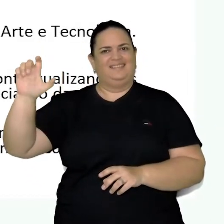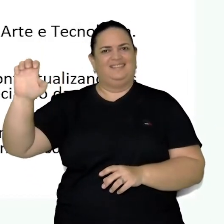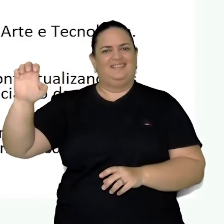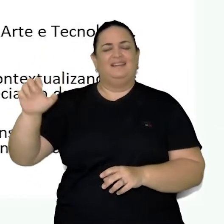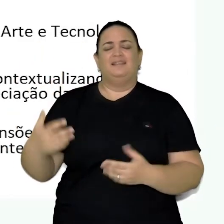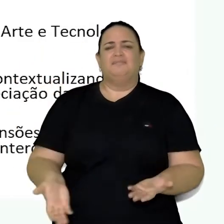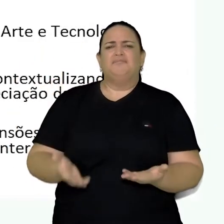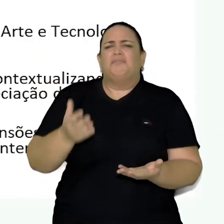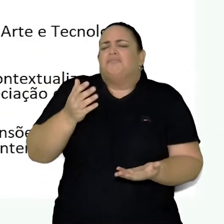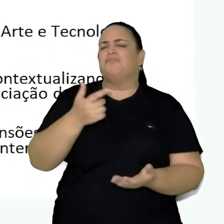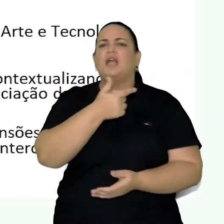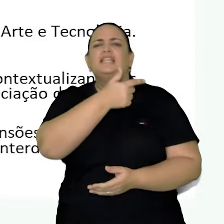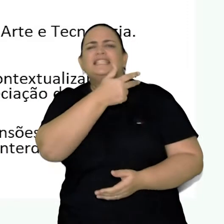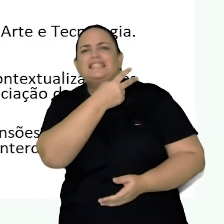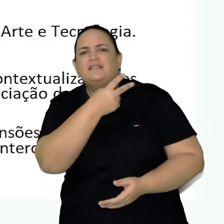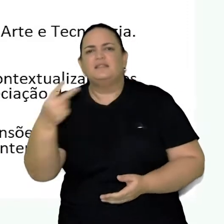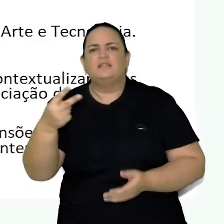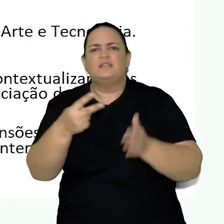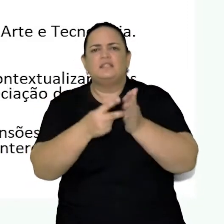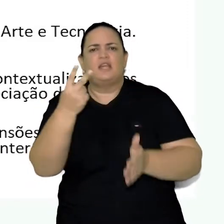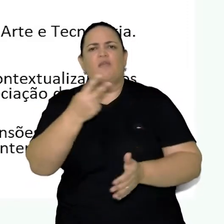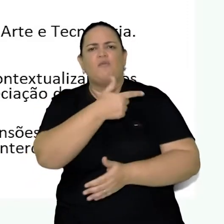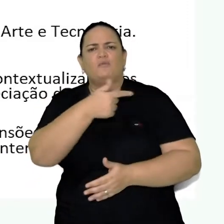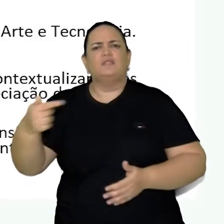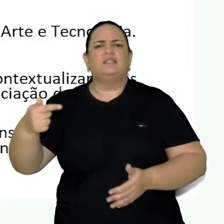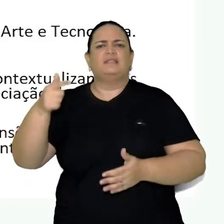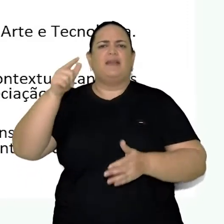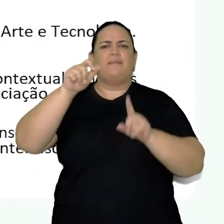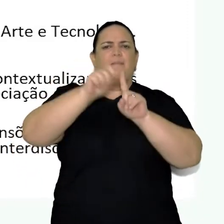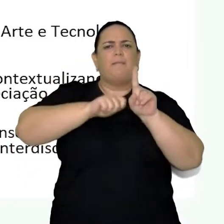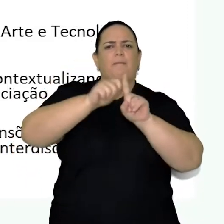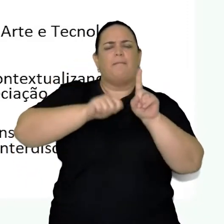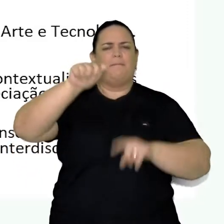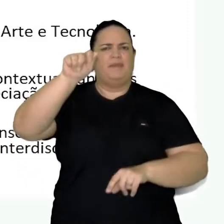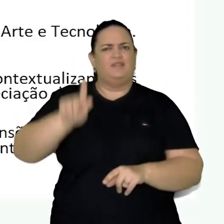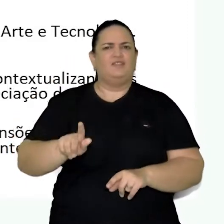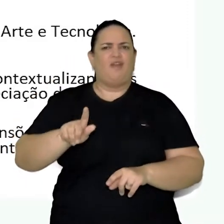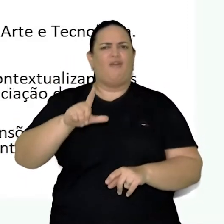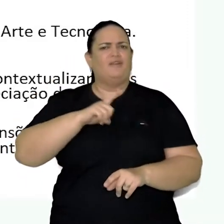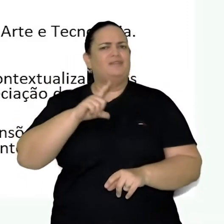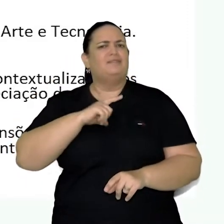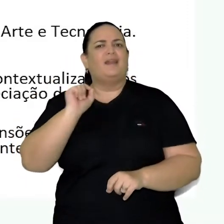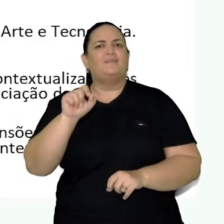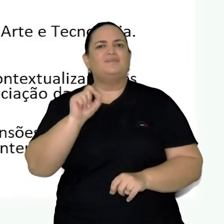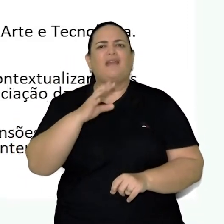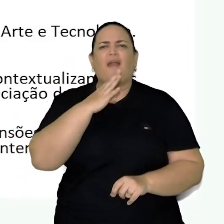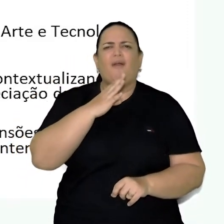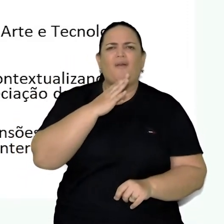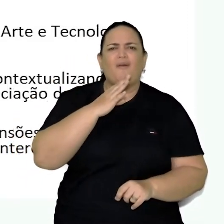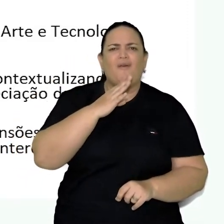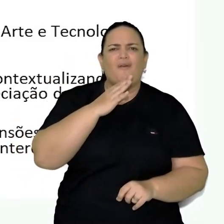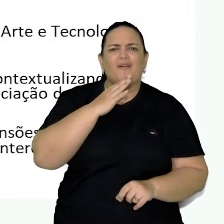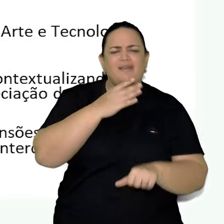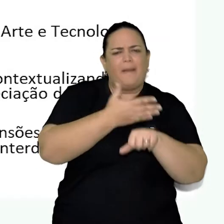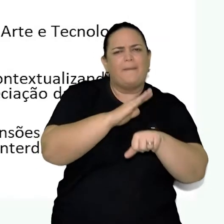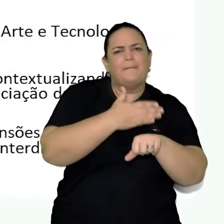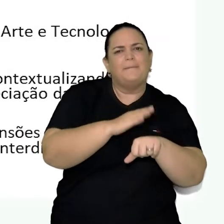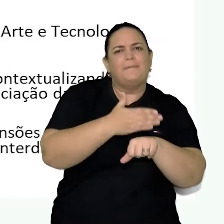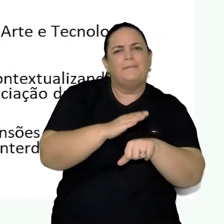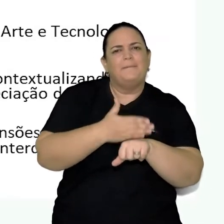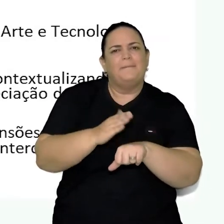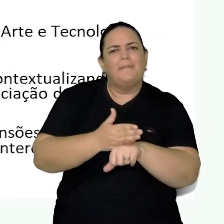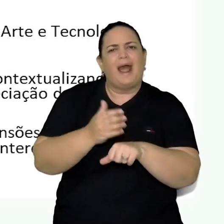agosto, nós iremos ter como objetivos de conhecimentos da aula, contextos e práticas, arte e